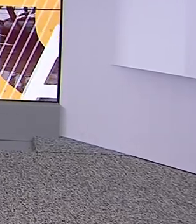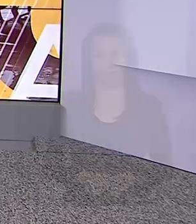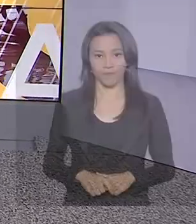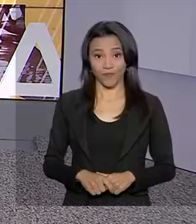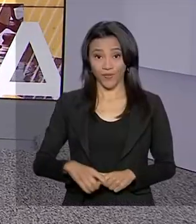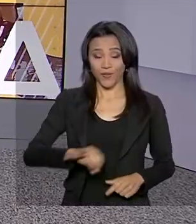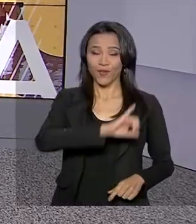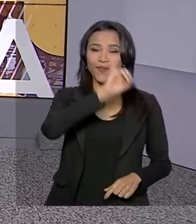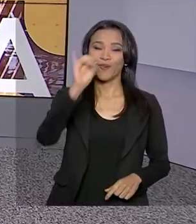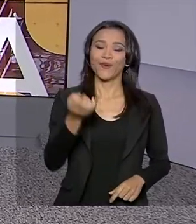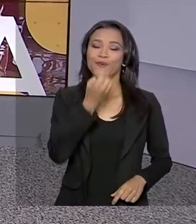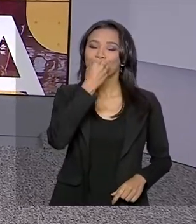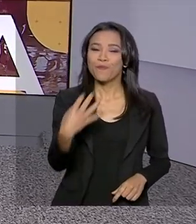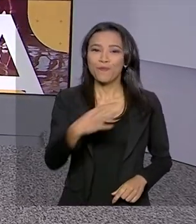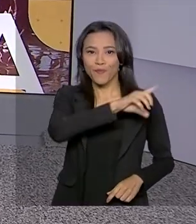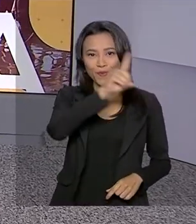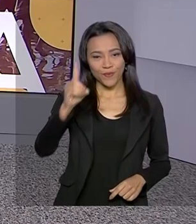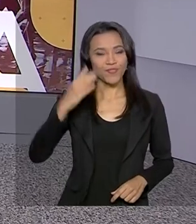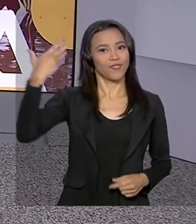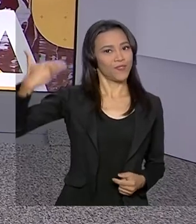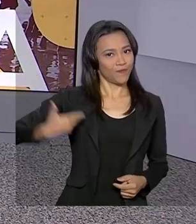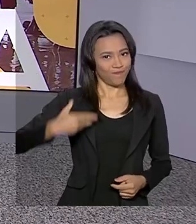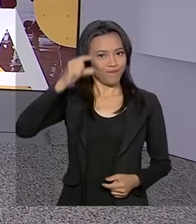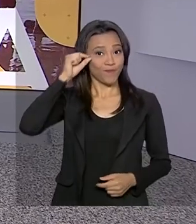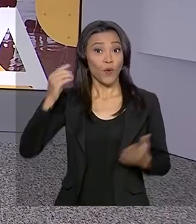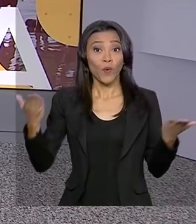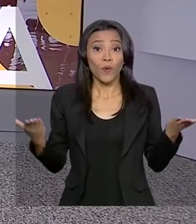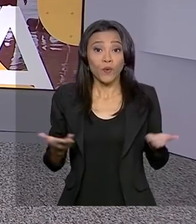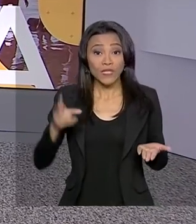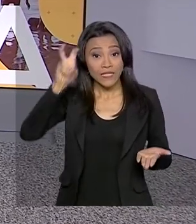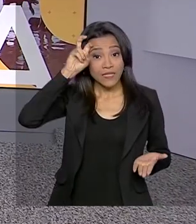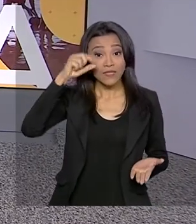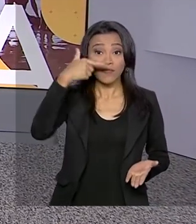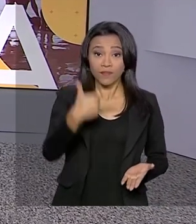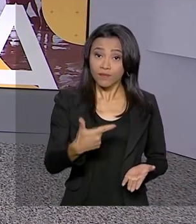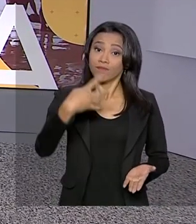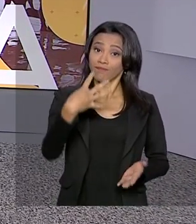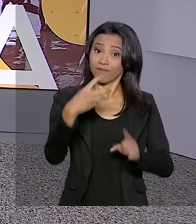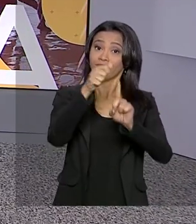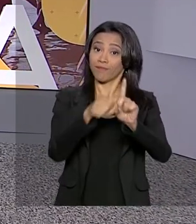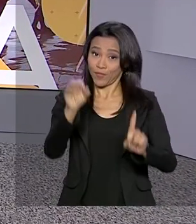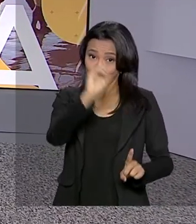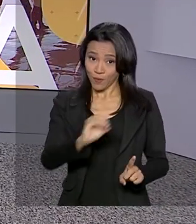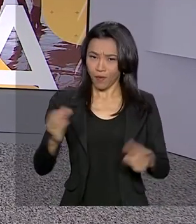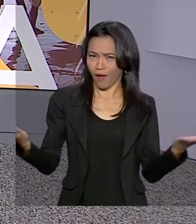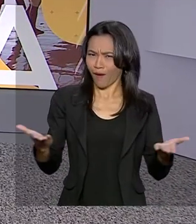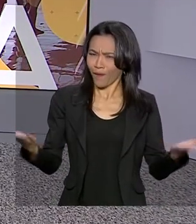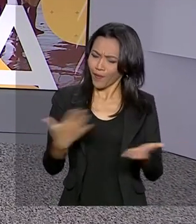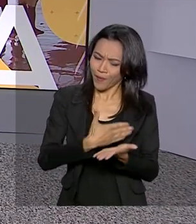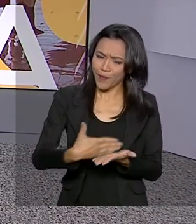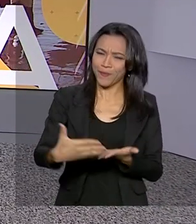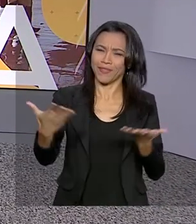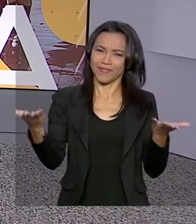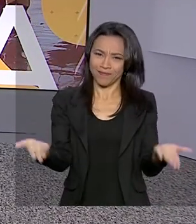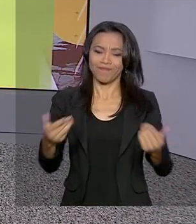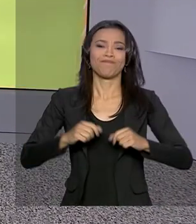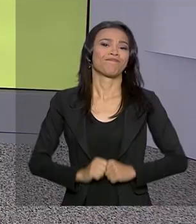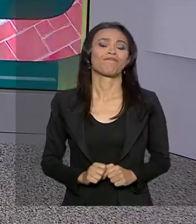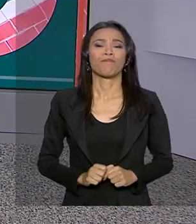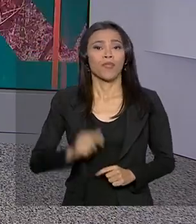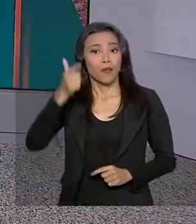Olá, bom dia pra você, sou Renata Corsini e hoje é quinta-feira, 24 de outubro. Começa agora o Brasil em Dia.